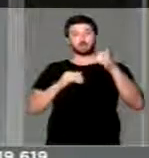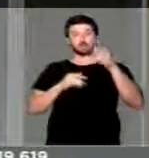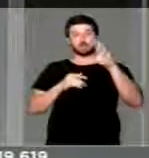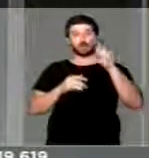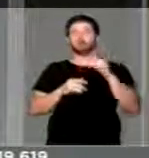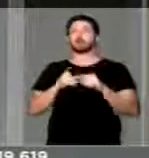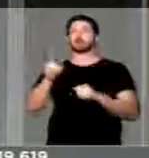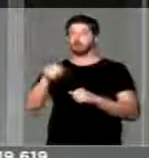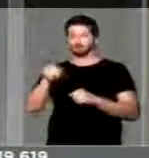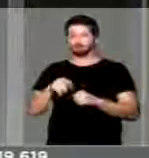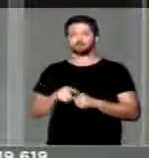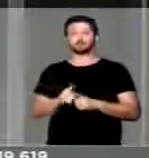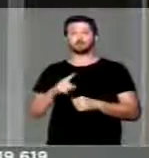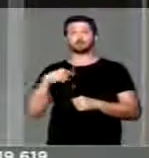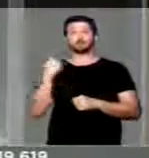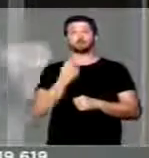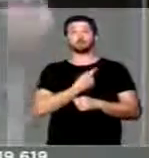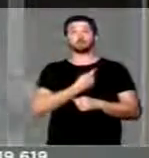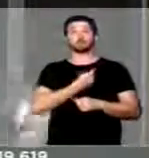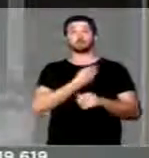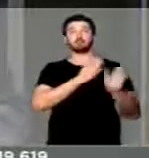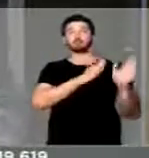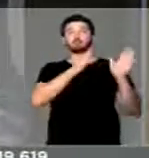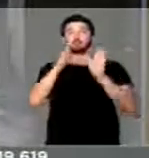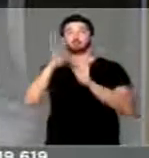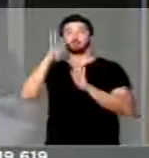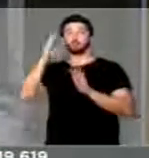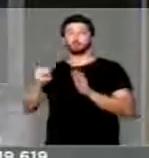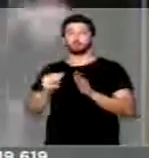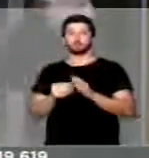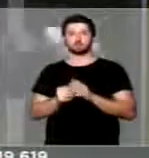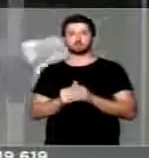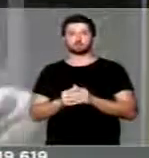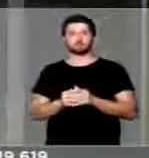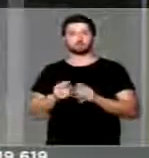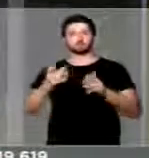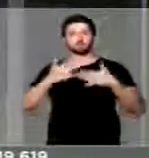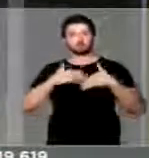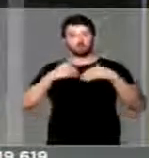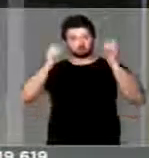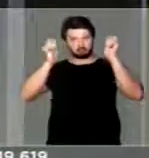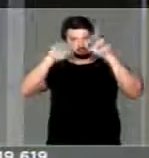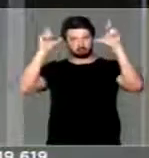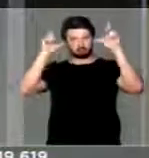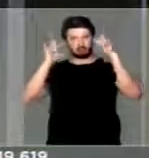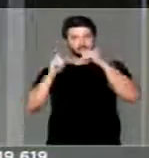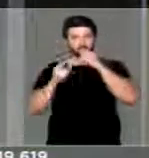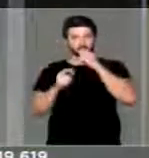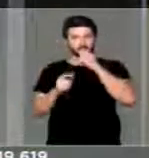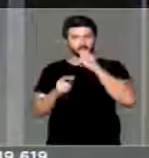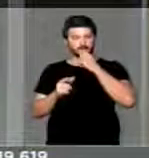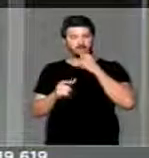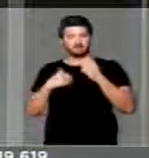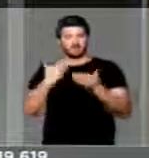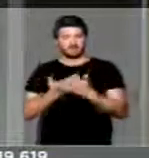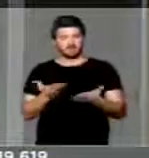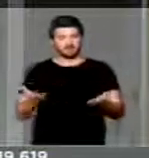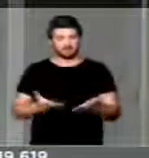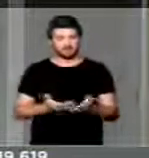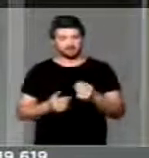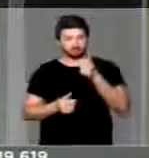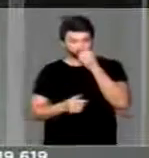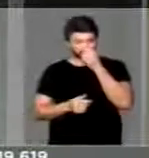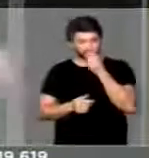diz, é, a gente viveu tudo Me espanta Que até esse momento